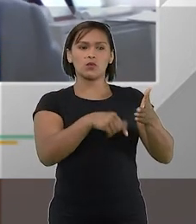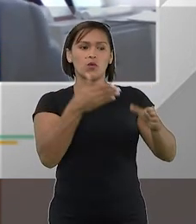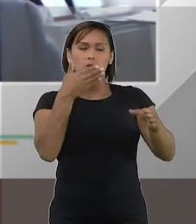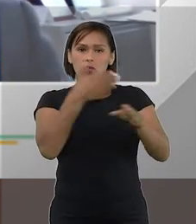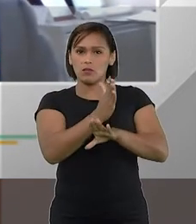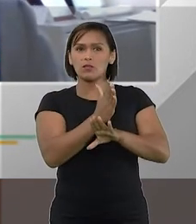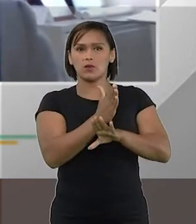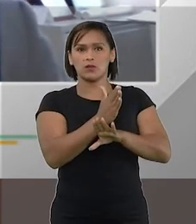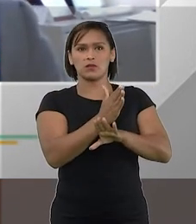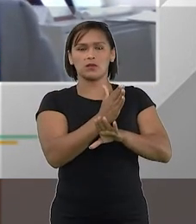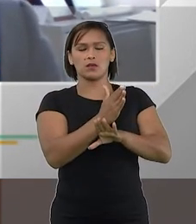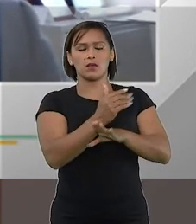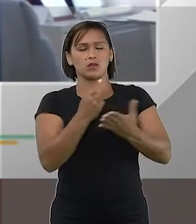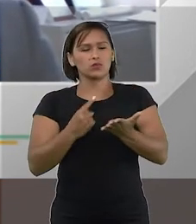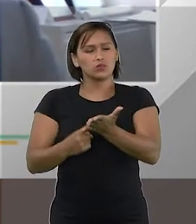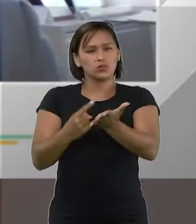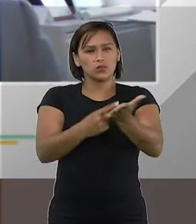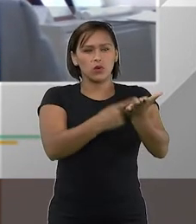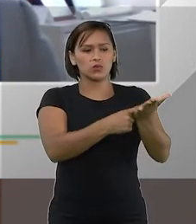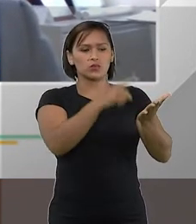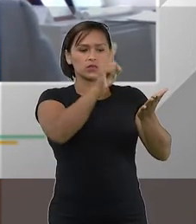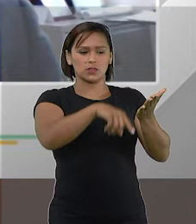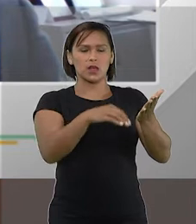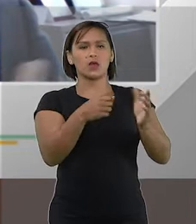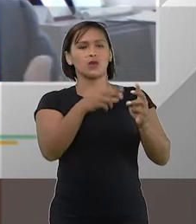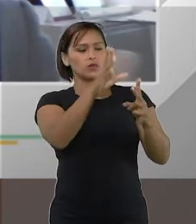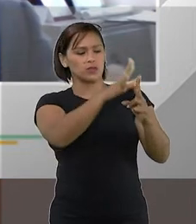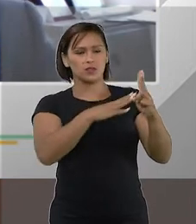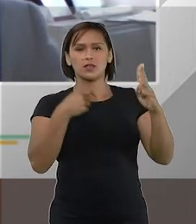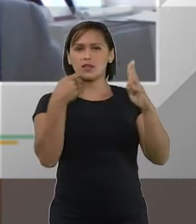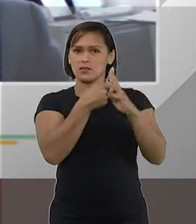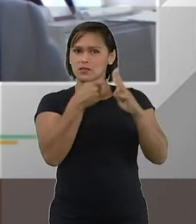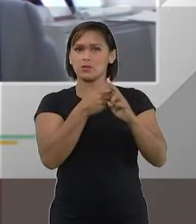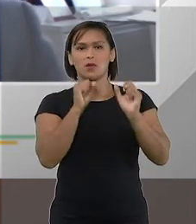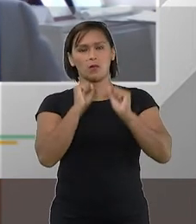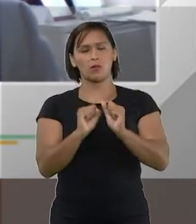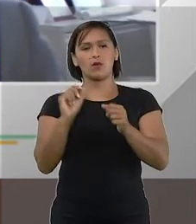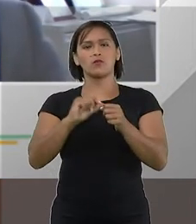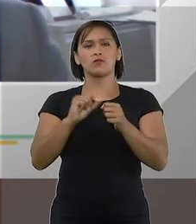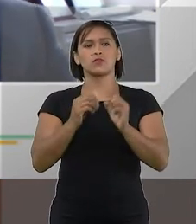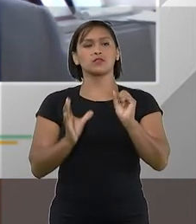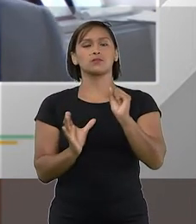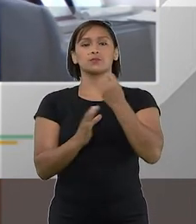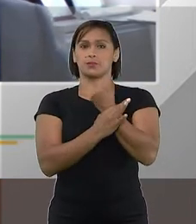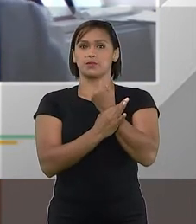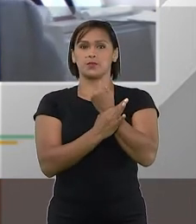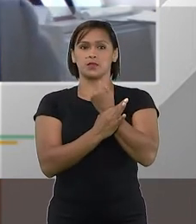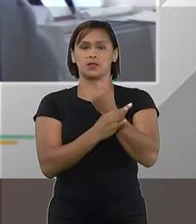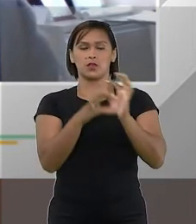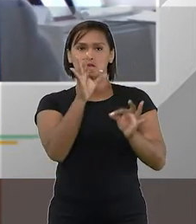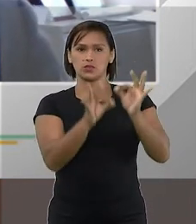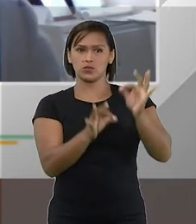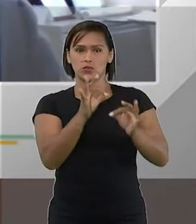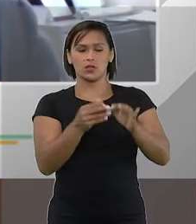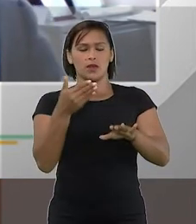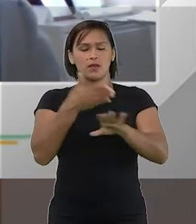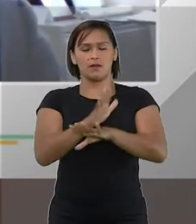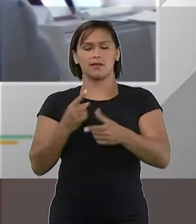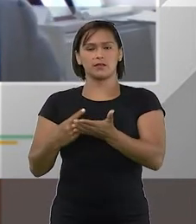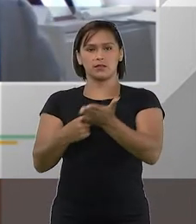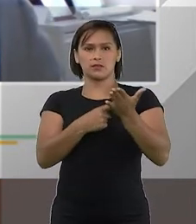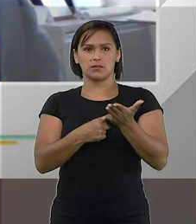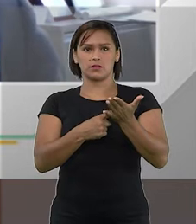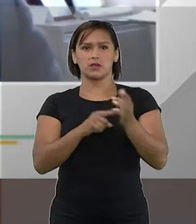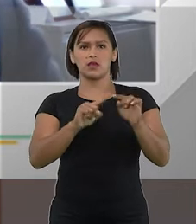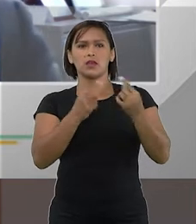homologando os acordos que essas partes venham a fazer para dar segurança jurídica a esses